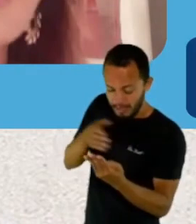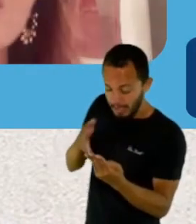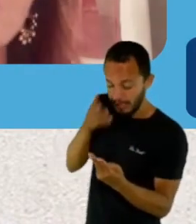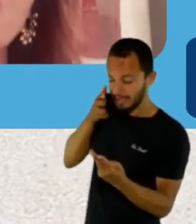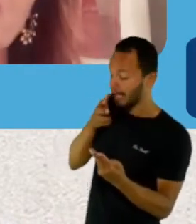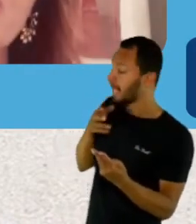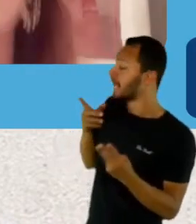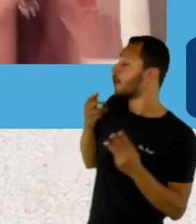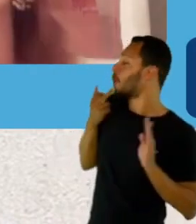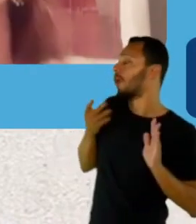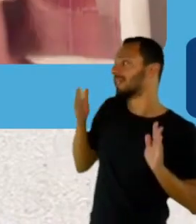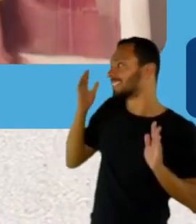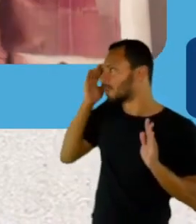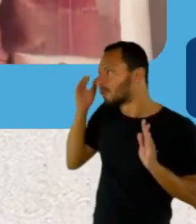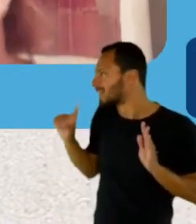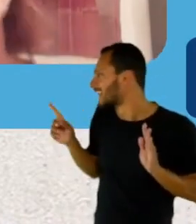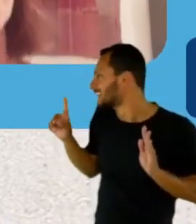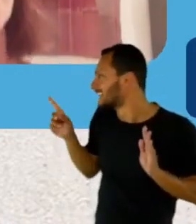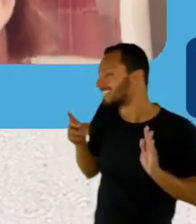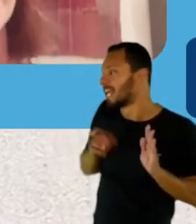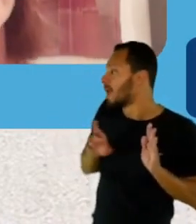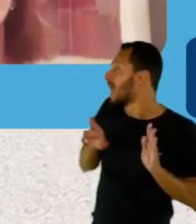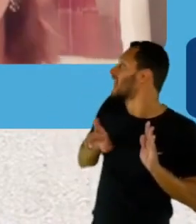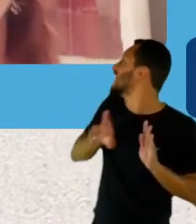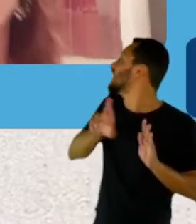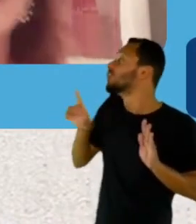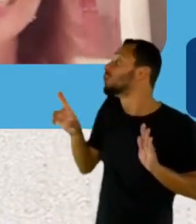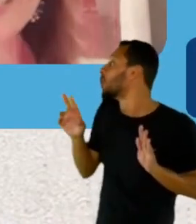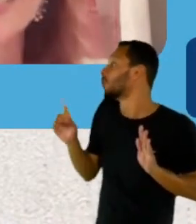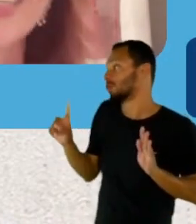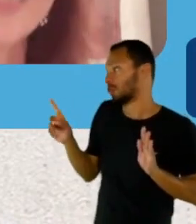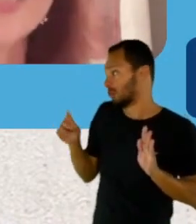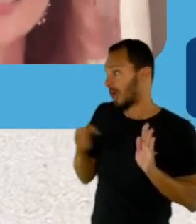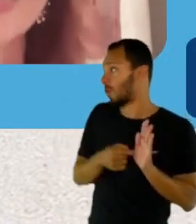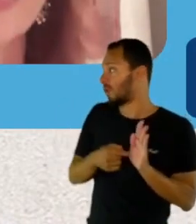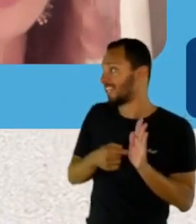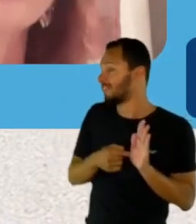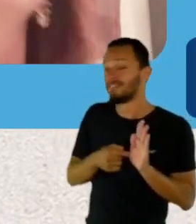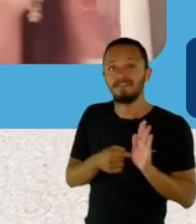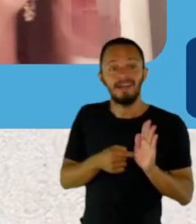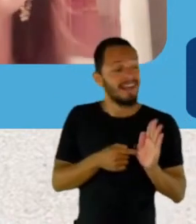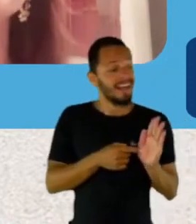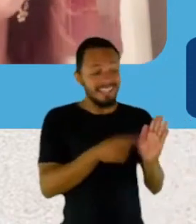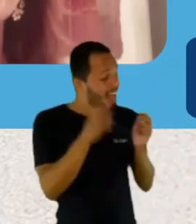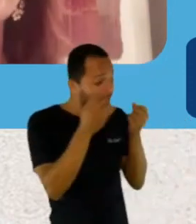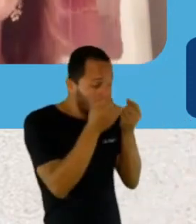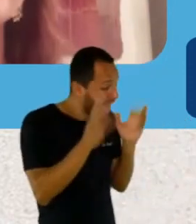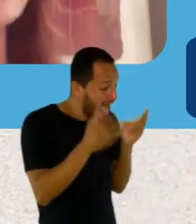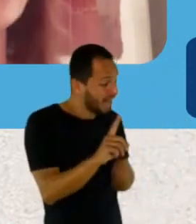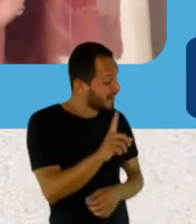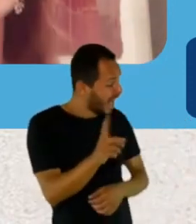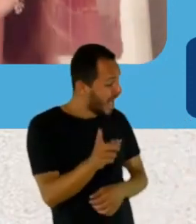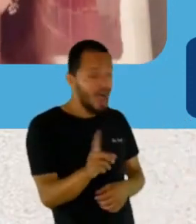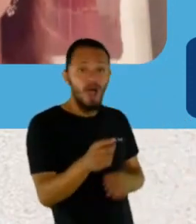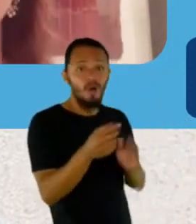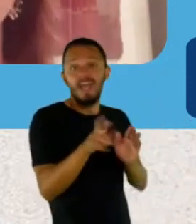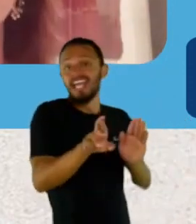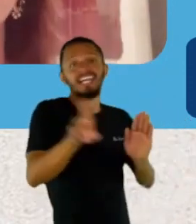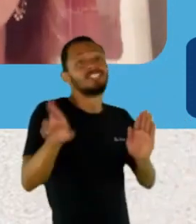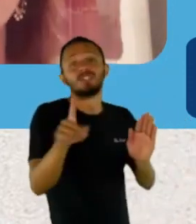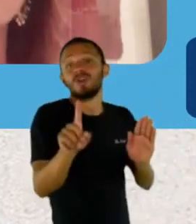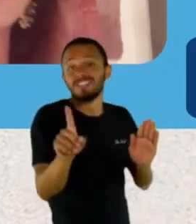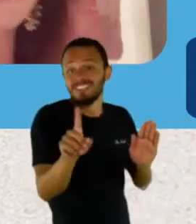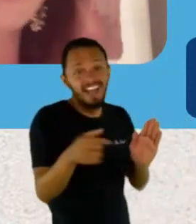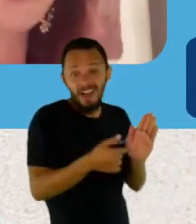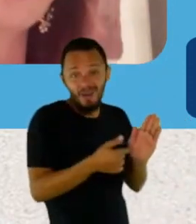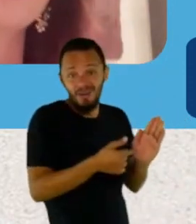não é um livro religioso, e minha filha, mas é claro que não, mãe, onde é que você está tirando essas coisas? Então, tem muito, mas ela não largou o livro, ela